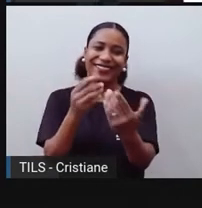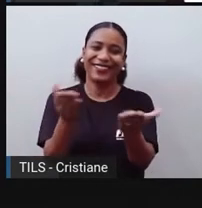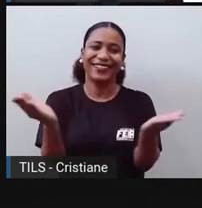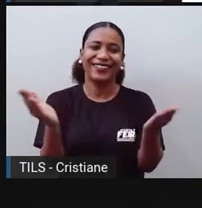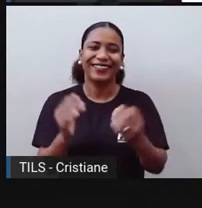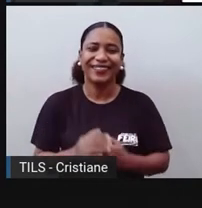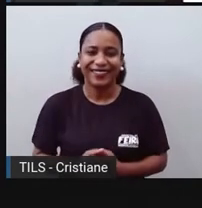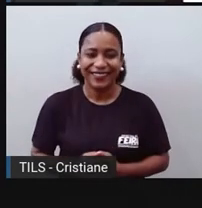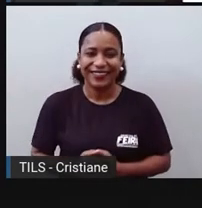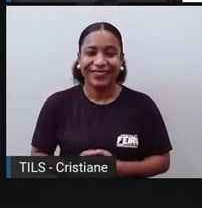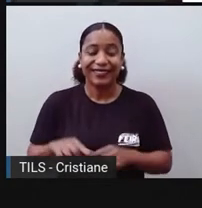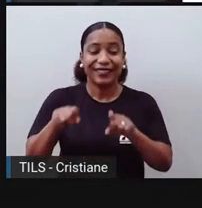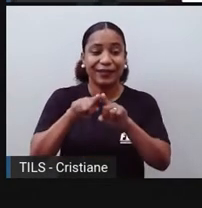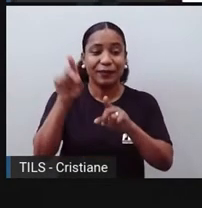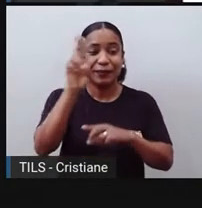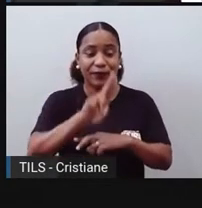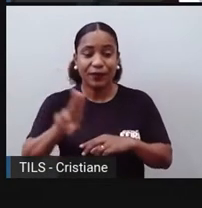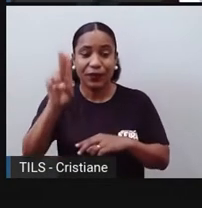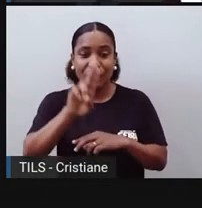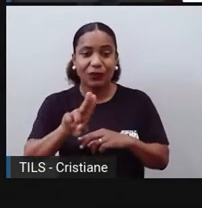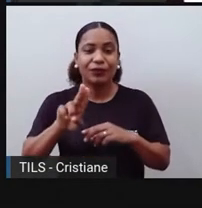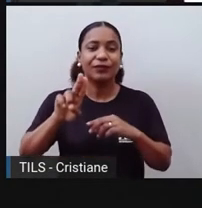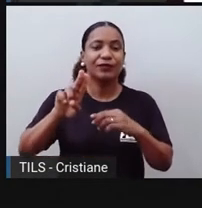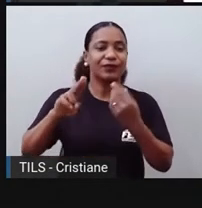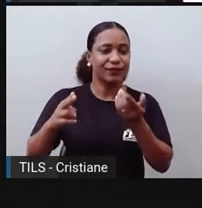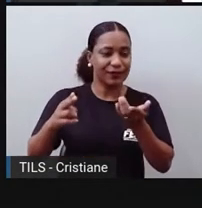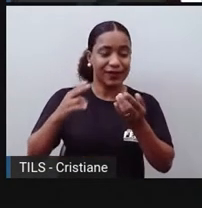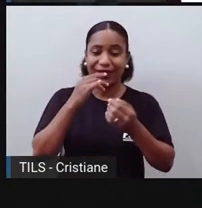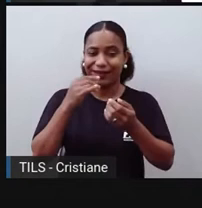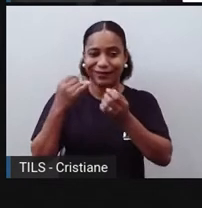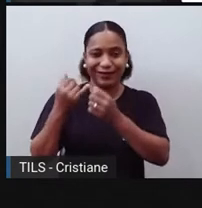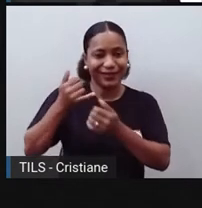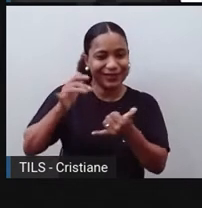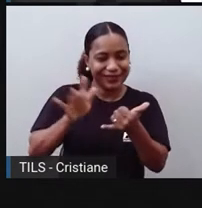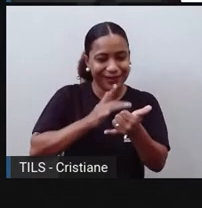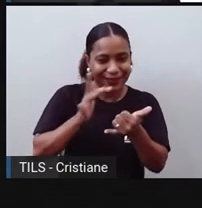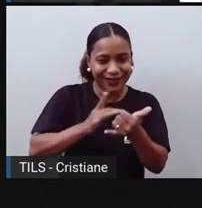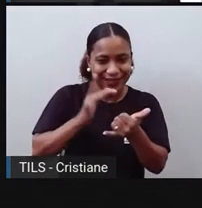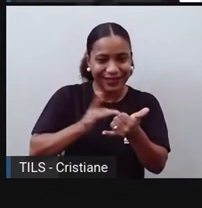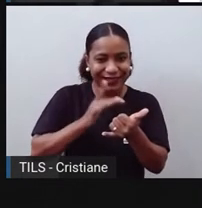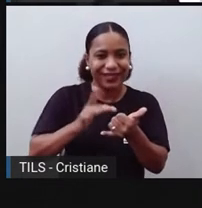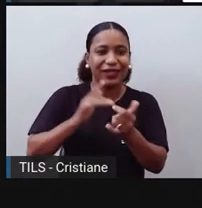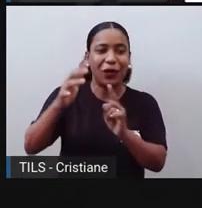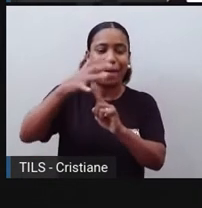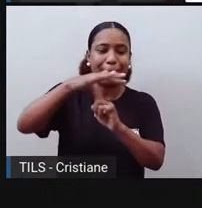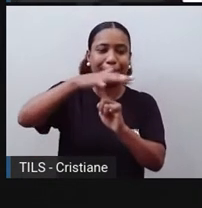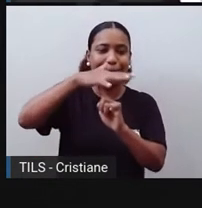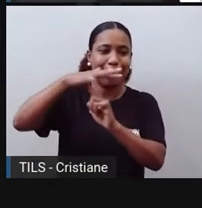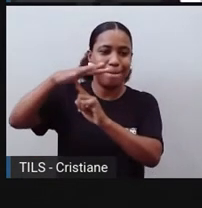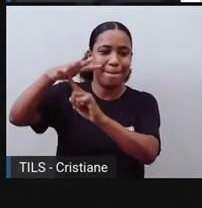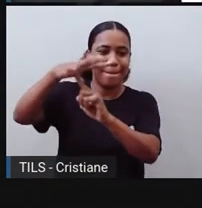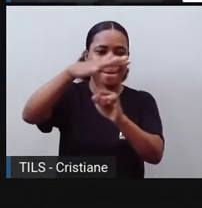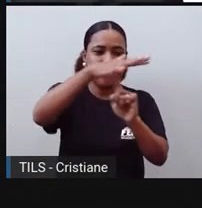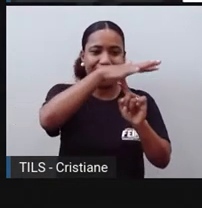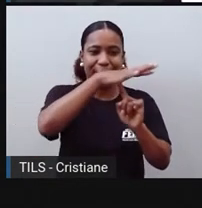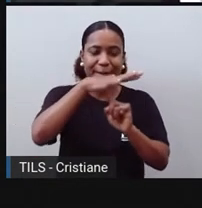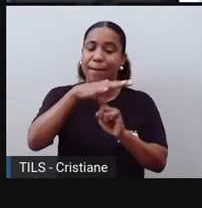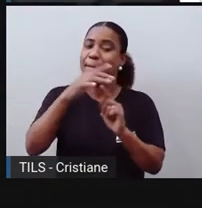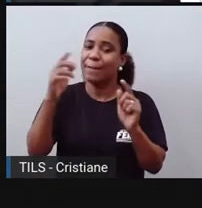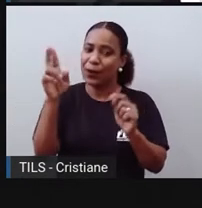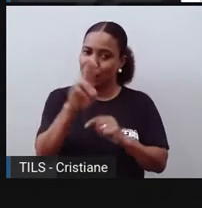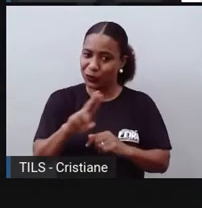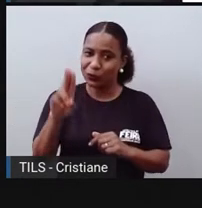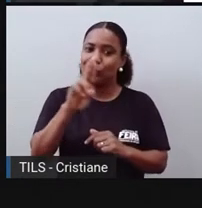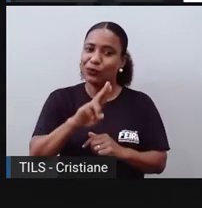né, a utilização de aparelhos tecnológicos para monitoramento. Infelizmente, alguns usam também para coisas ilícitas, mas, de qualquer